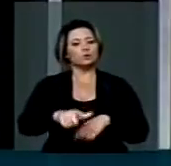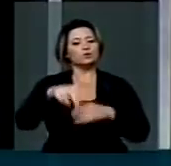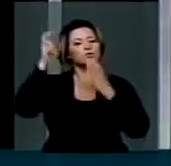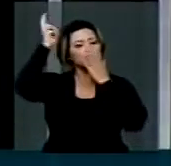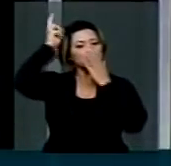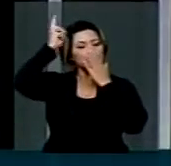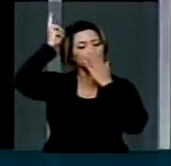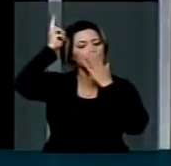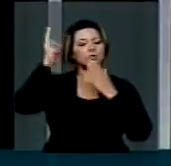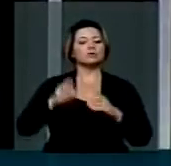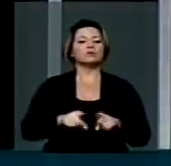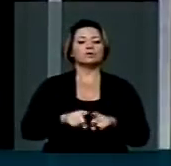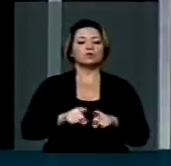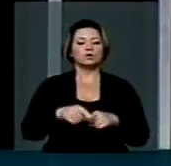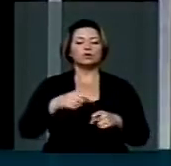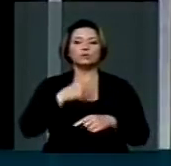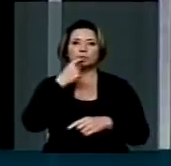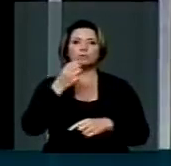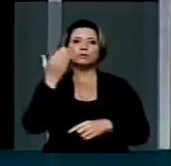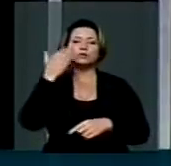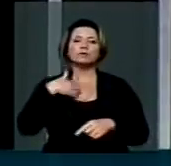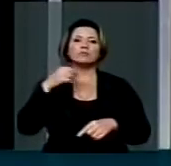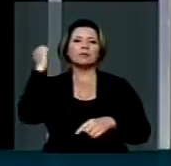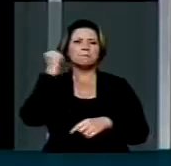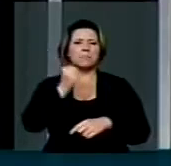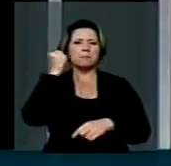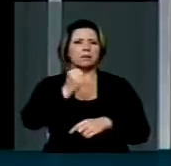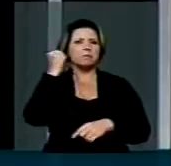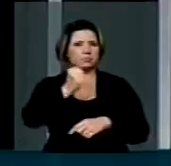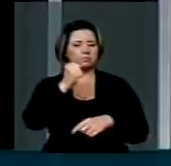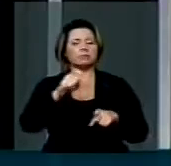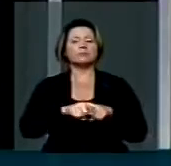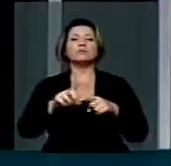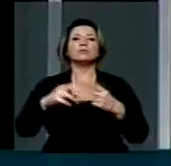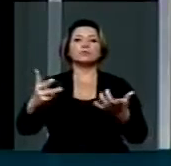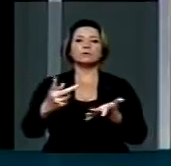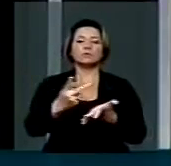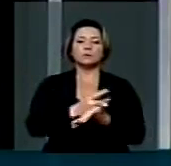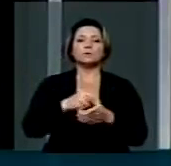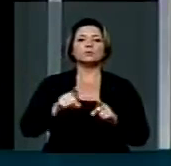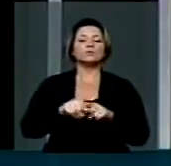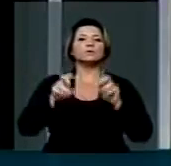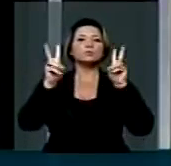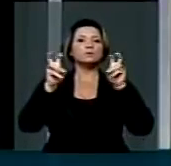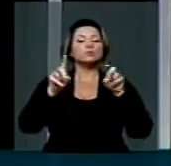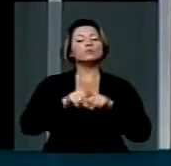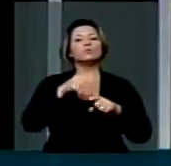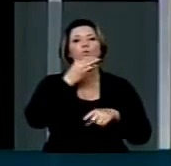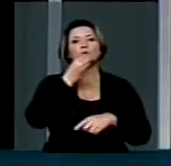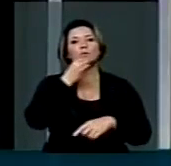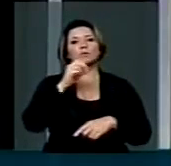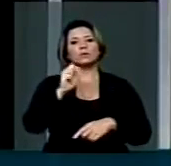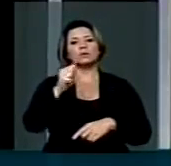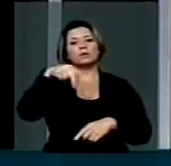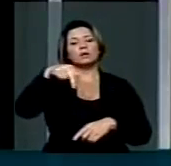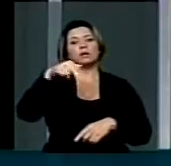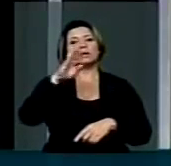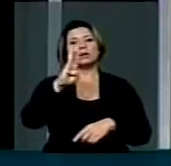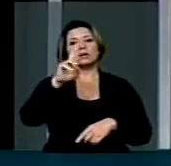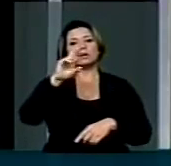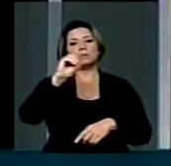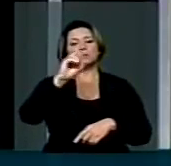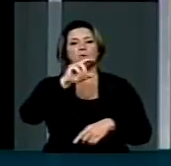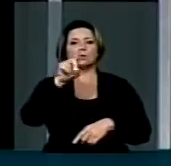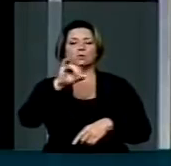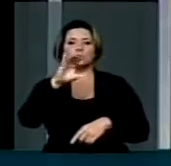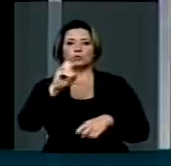Kaiowá, nesse fim de semana, a facadas. E trata-se de Ambroso Virralva, morto